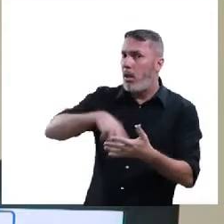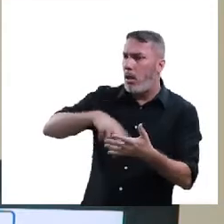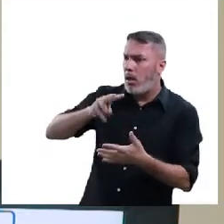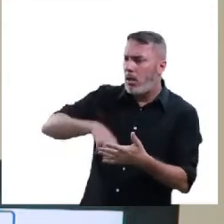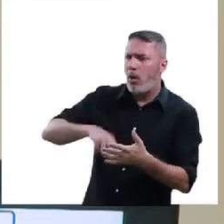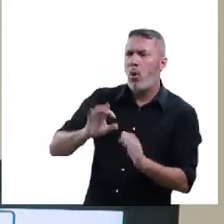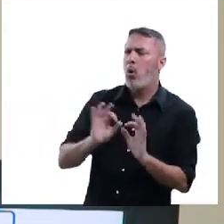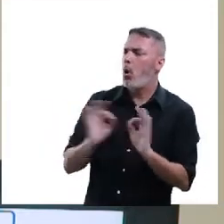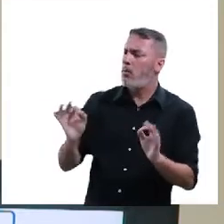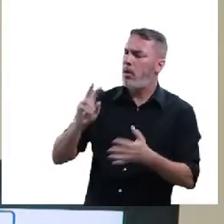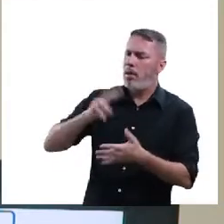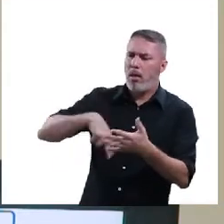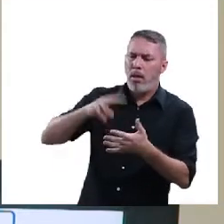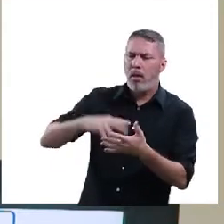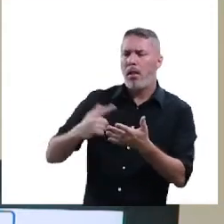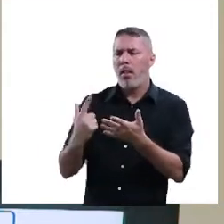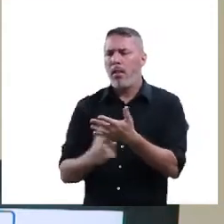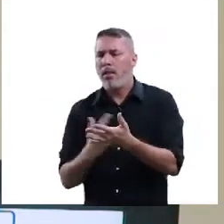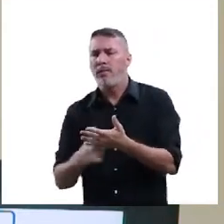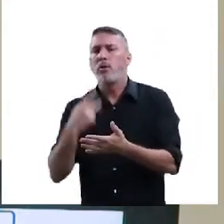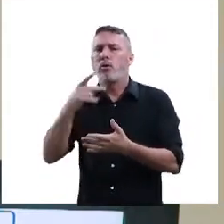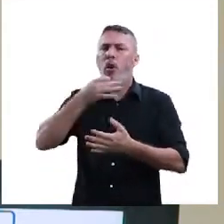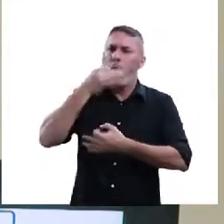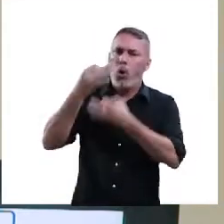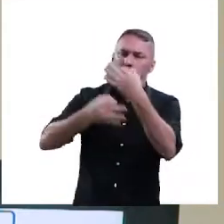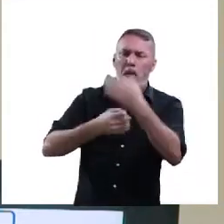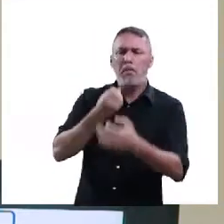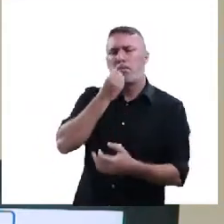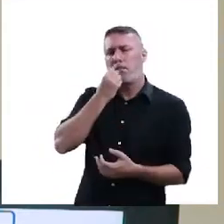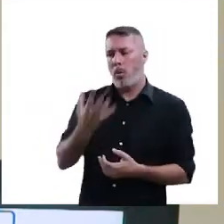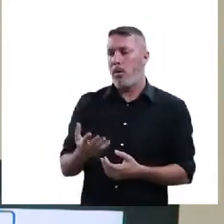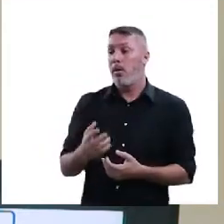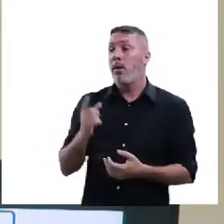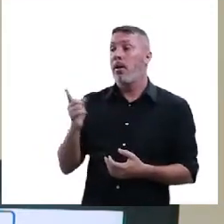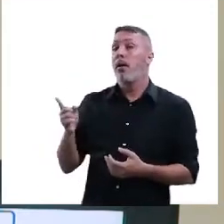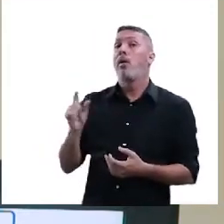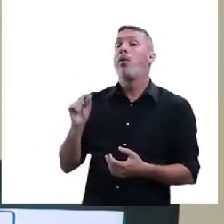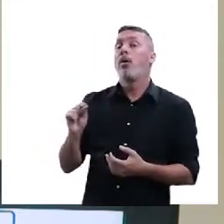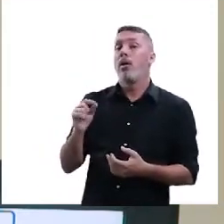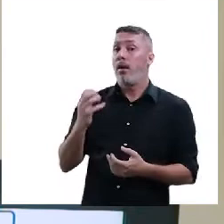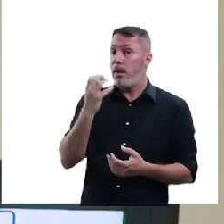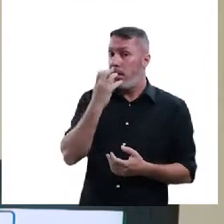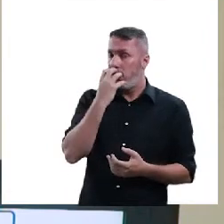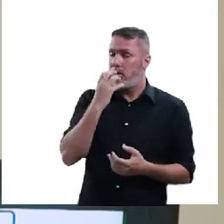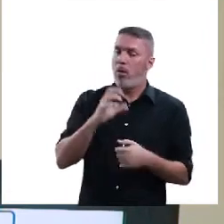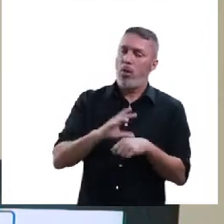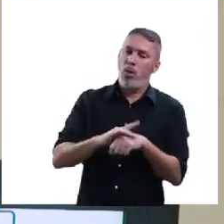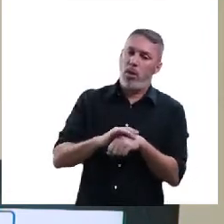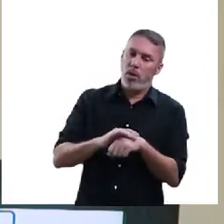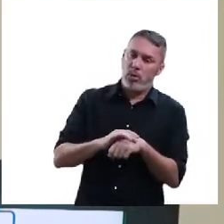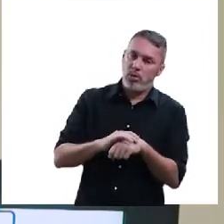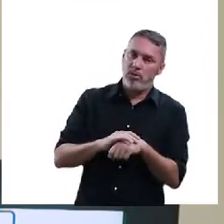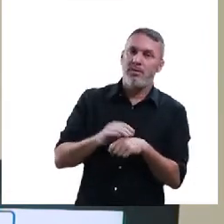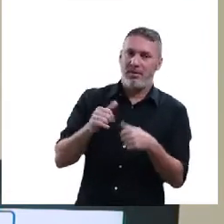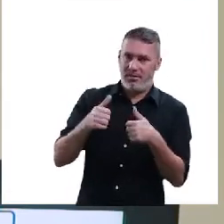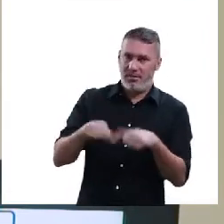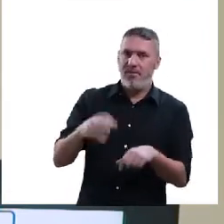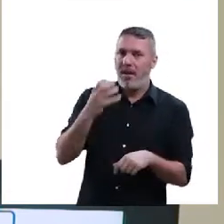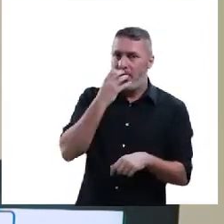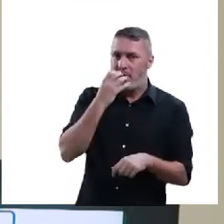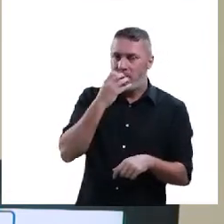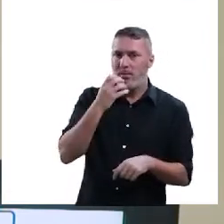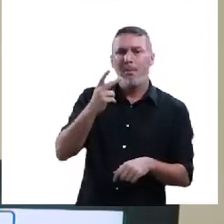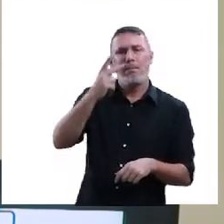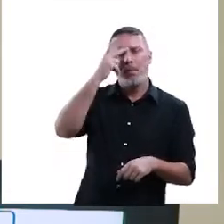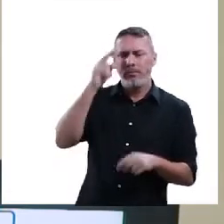modernista, ótimo livro para utilizar as suas argumentações. A cachorra, ela estava doente e a única forma que eles vinham ali